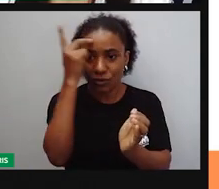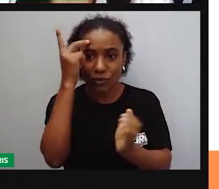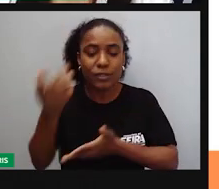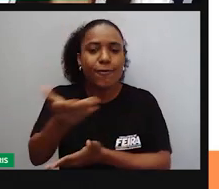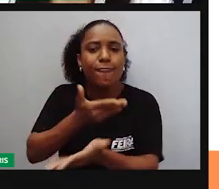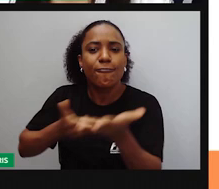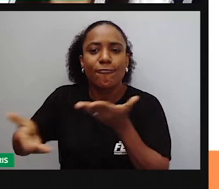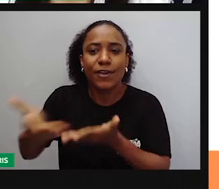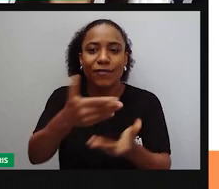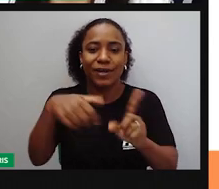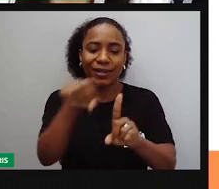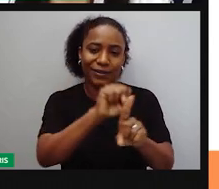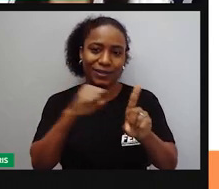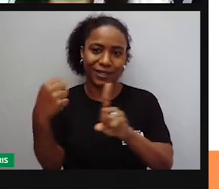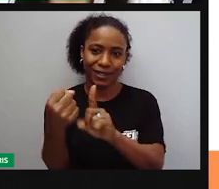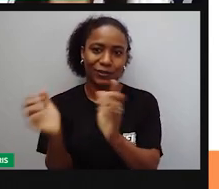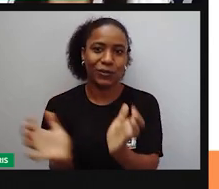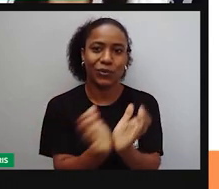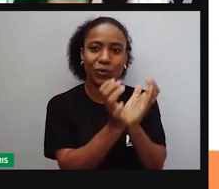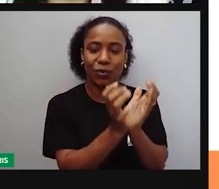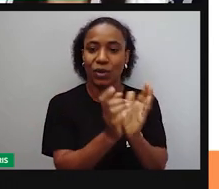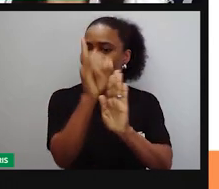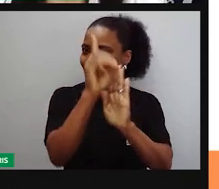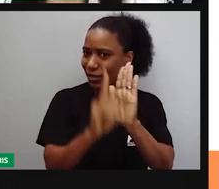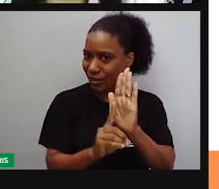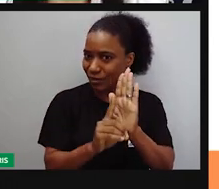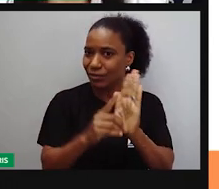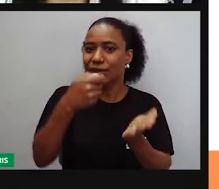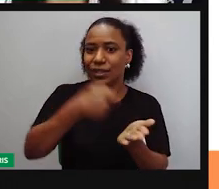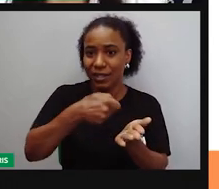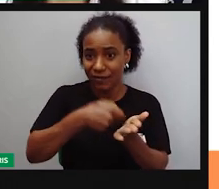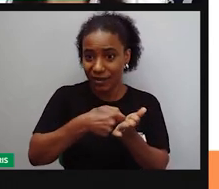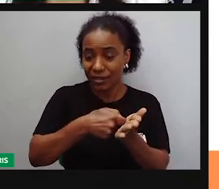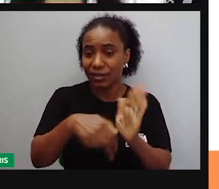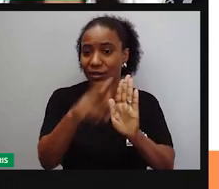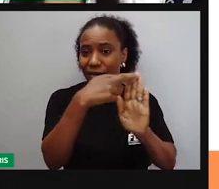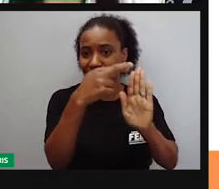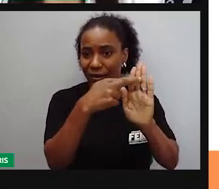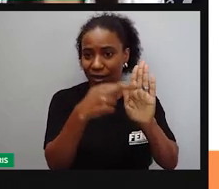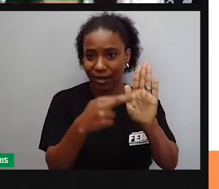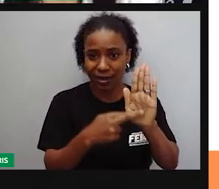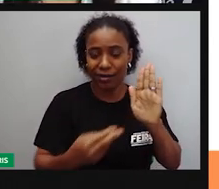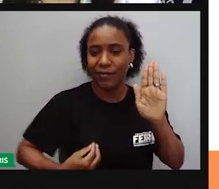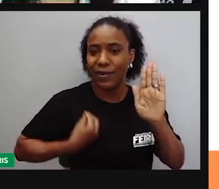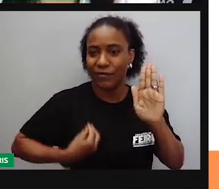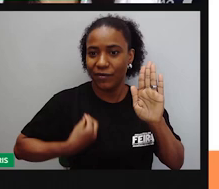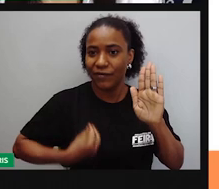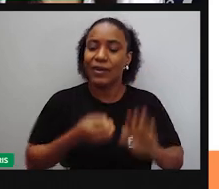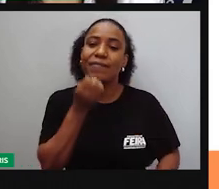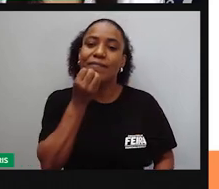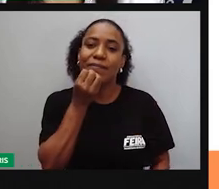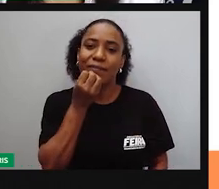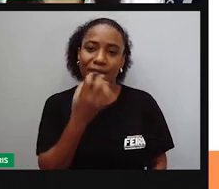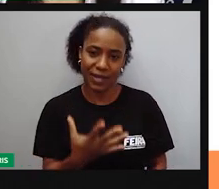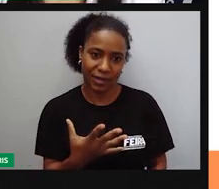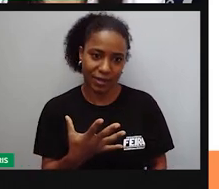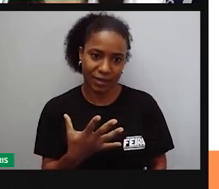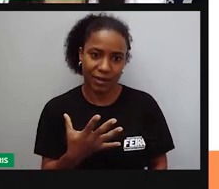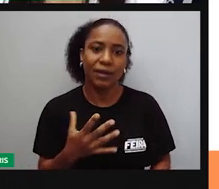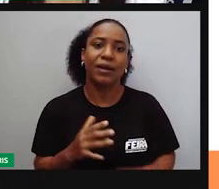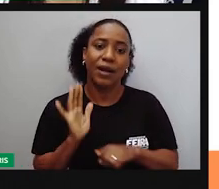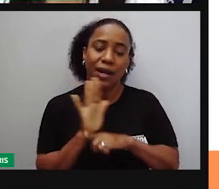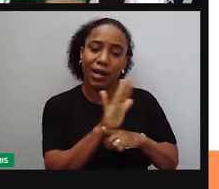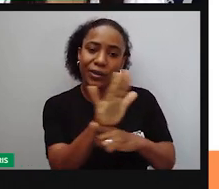necessário, né? Direitos e deveres, regras para se conviver bem. É algo necessário na formação